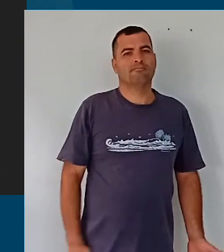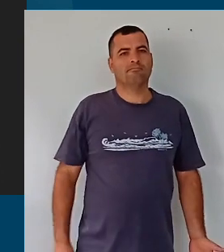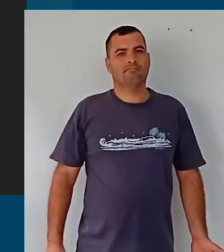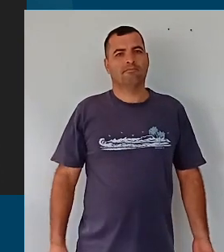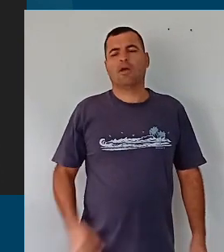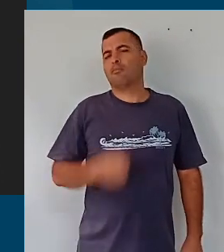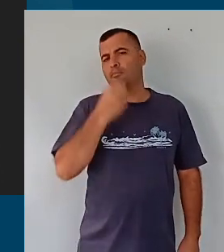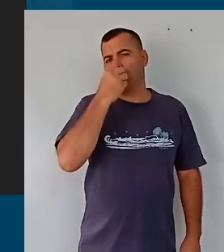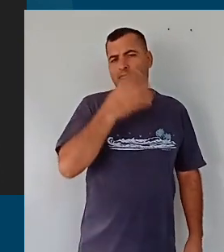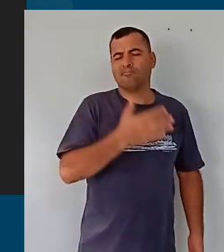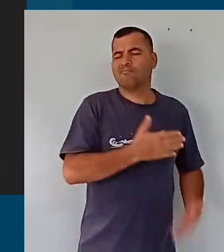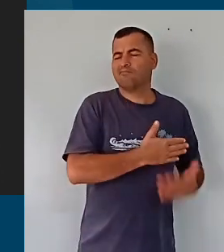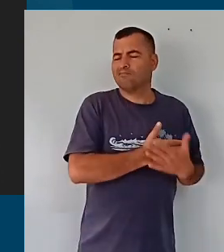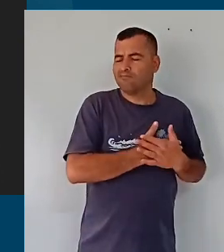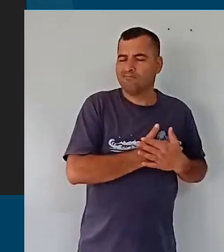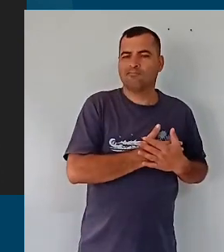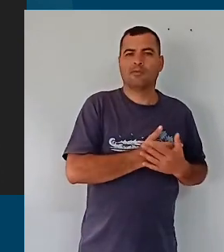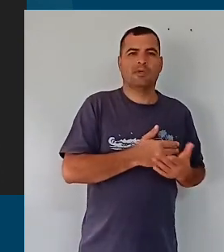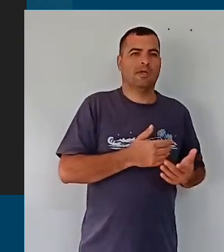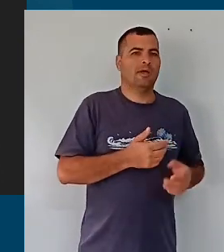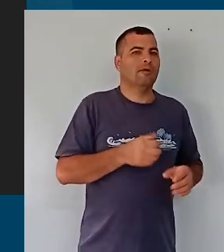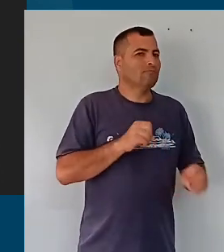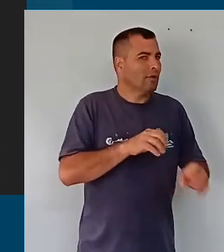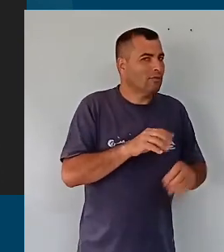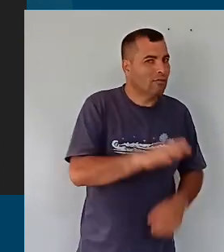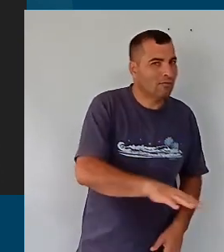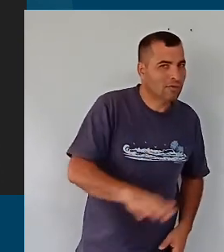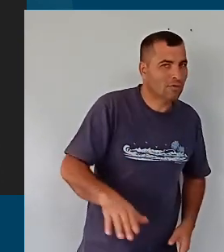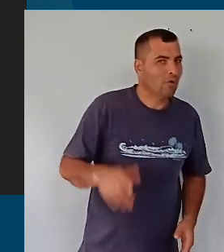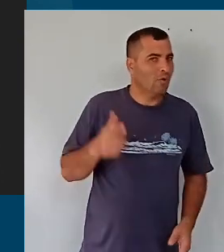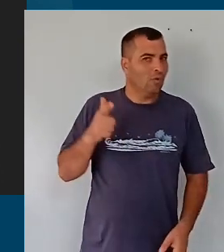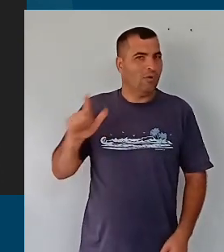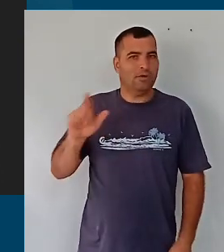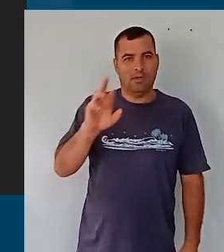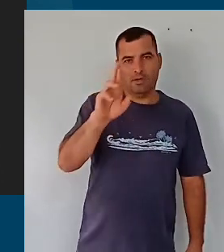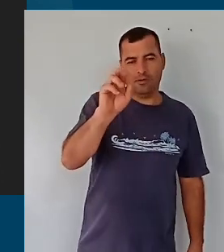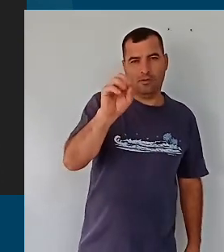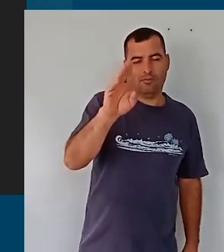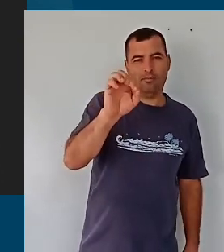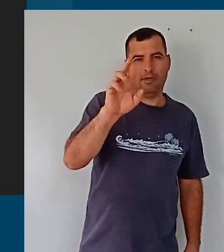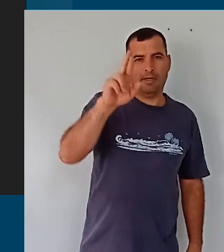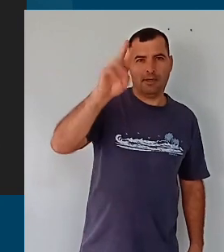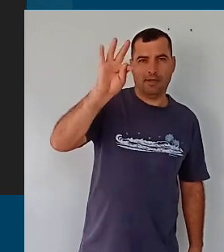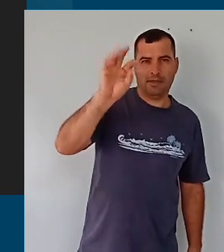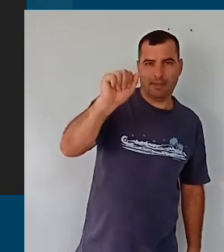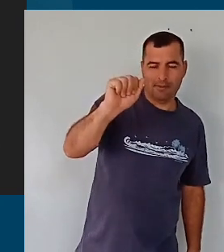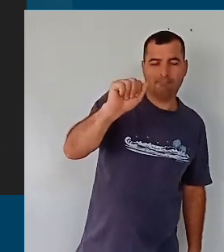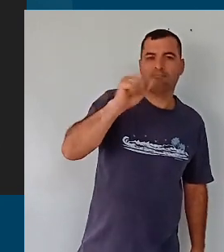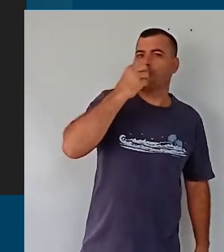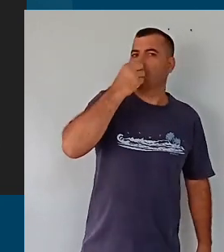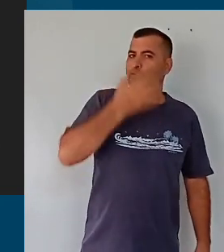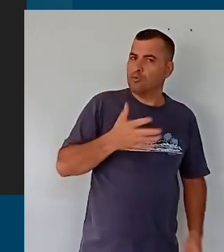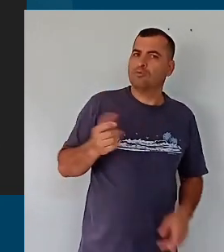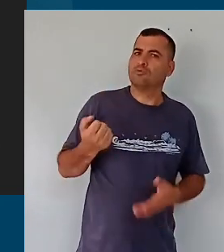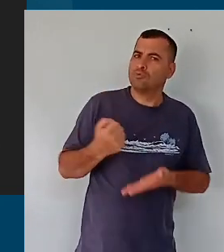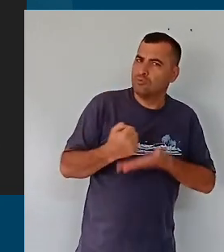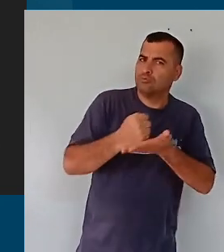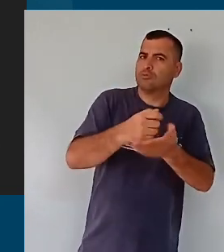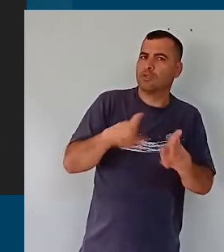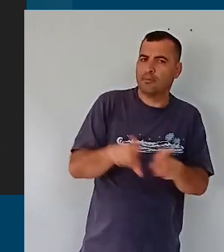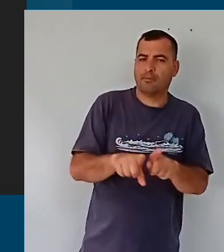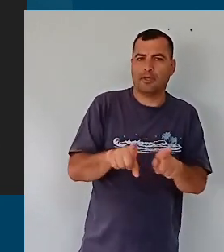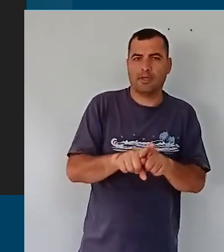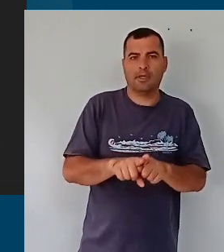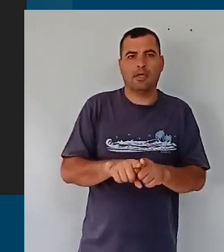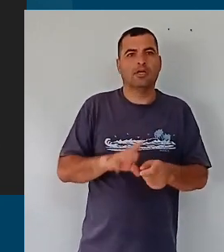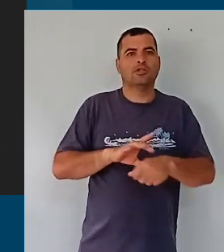profissional competente da educação infantil. Cumprimentar a minha adjunta, Roberta Moraes. Cumprimentar a